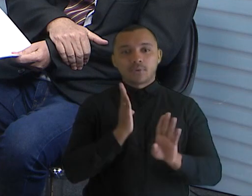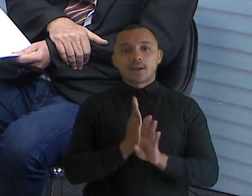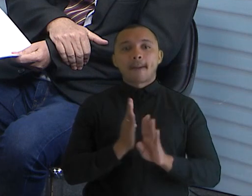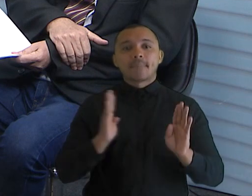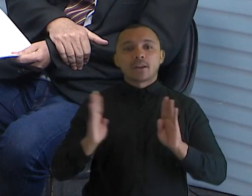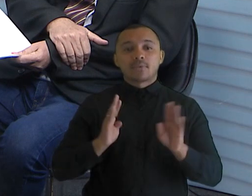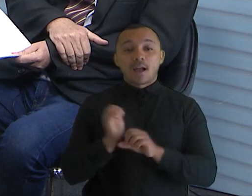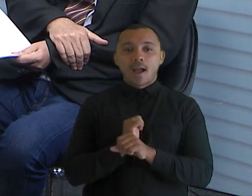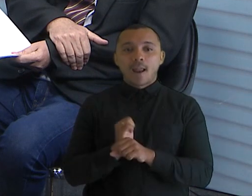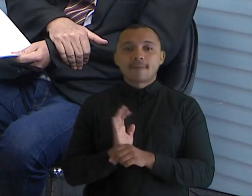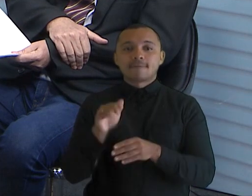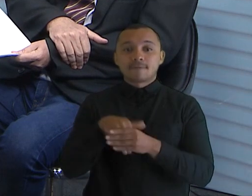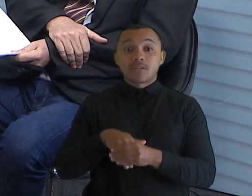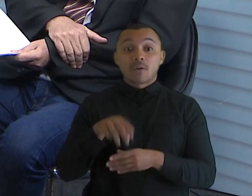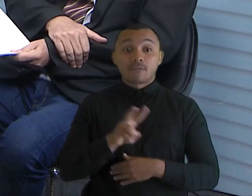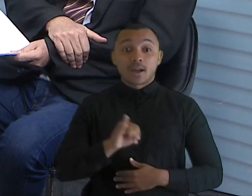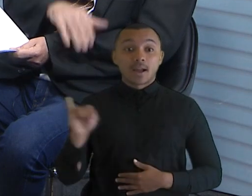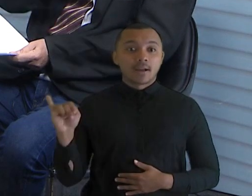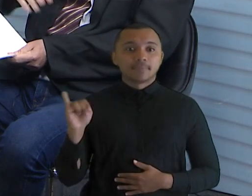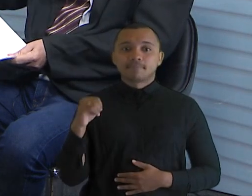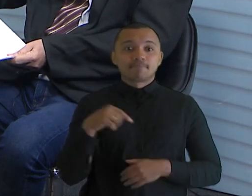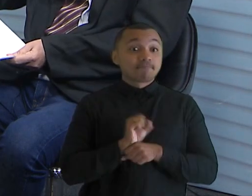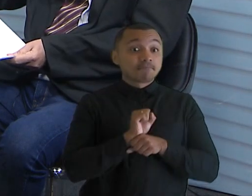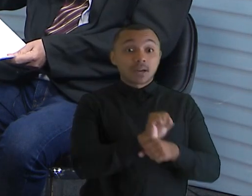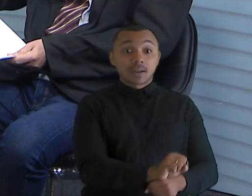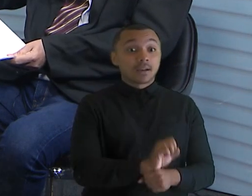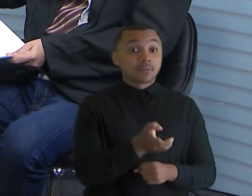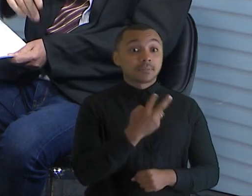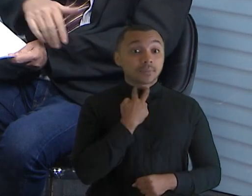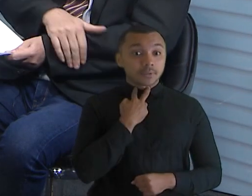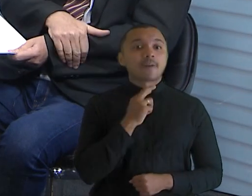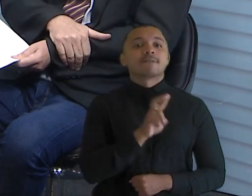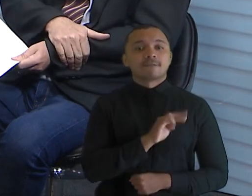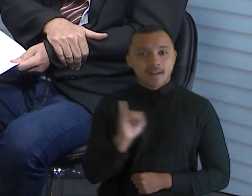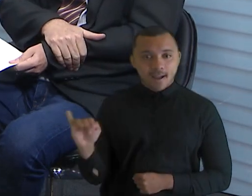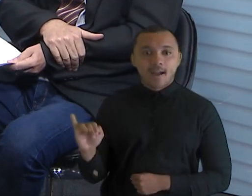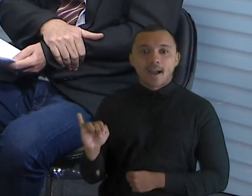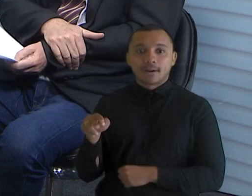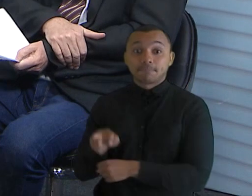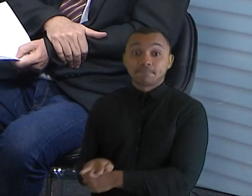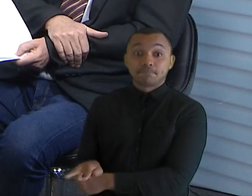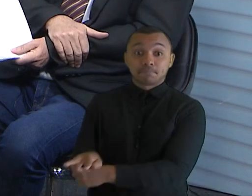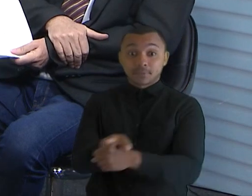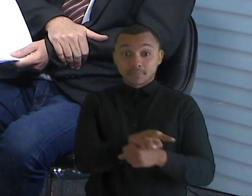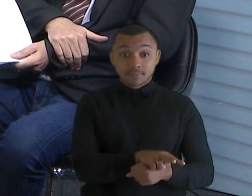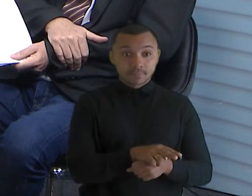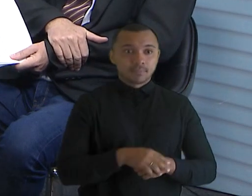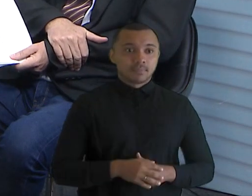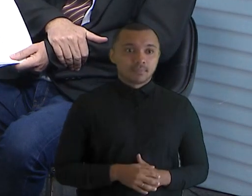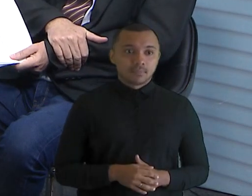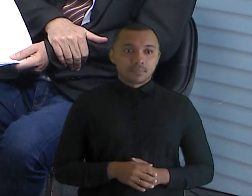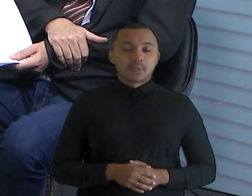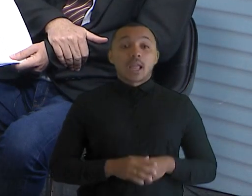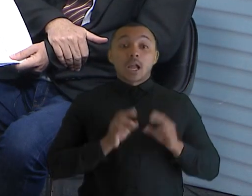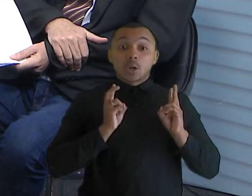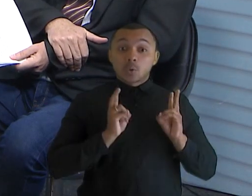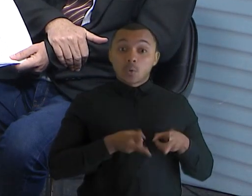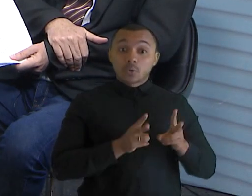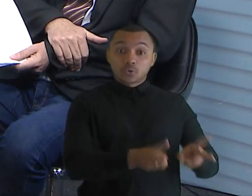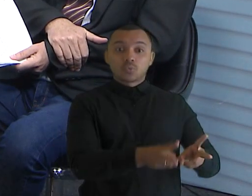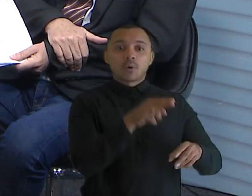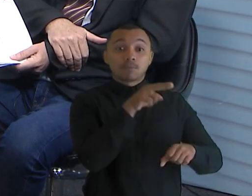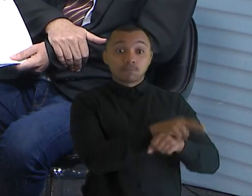e o tribunal não pode parar. Tem fiscalização no ano eleitoral? Vai ter, o tribunal não pode parar porque é ano eleitoral. Então, o tribunal continua fiscalizando,